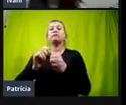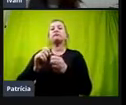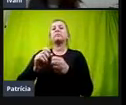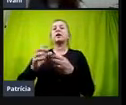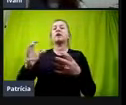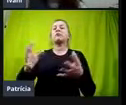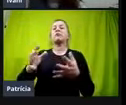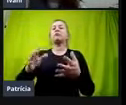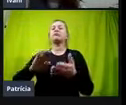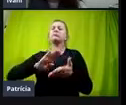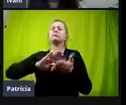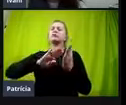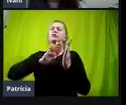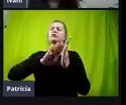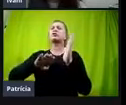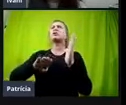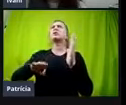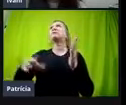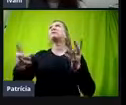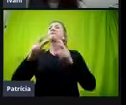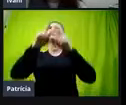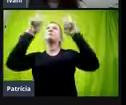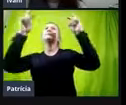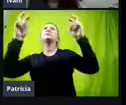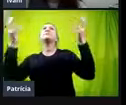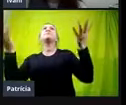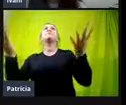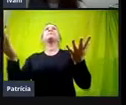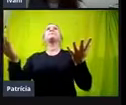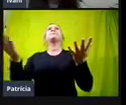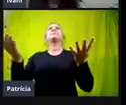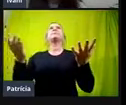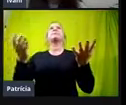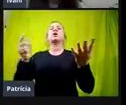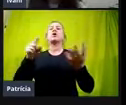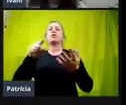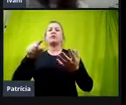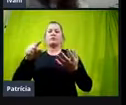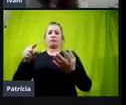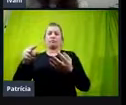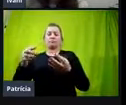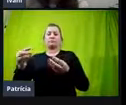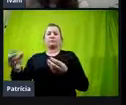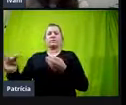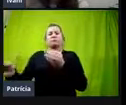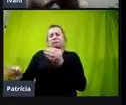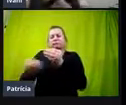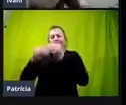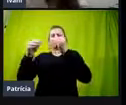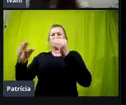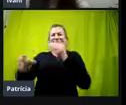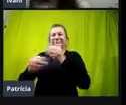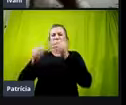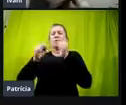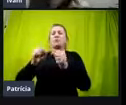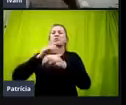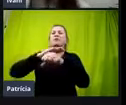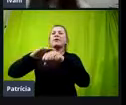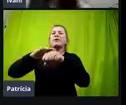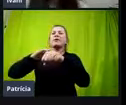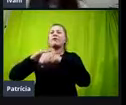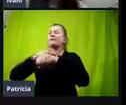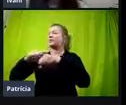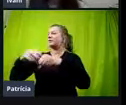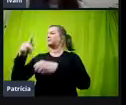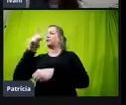essa questão, assim, você ganha elementos pra poder conversar com outros professores,